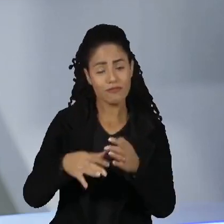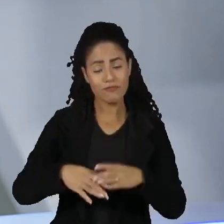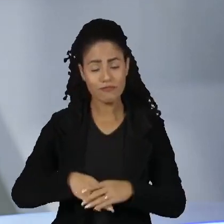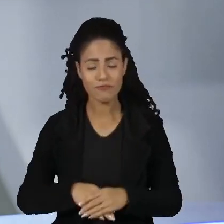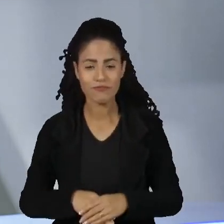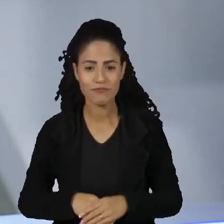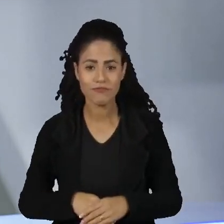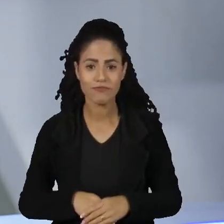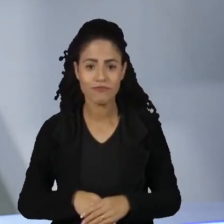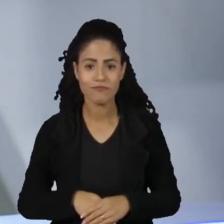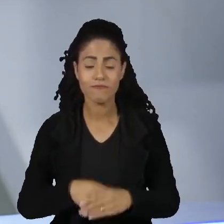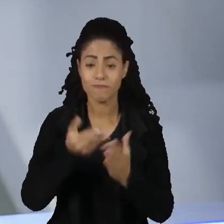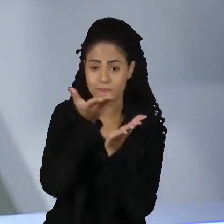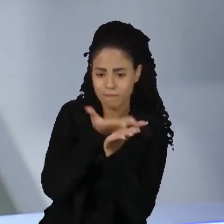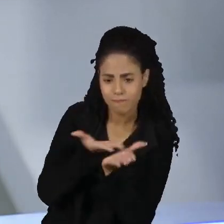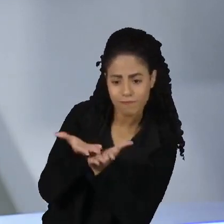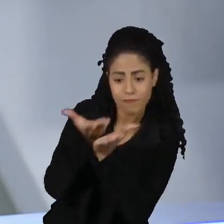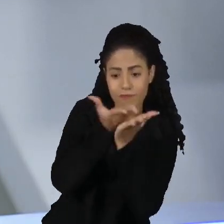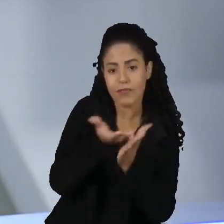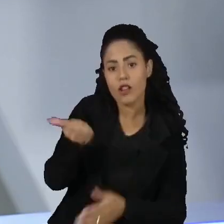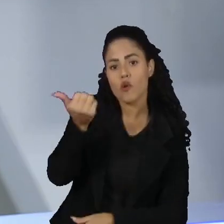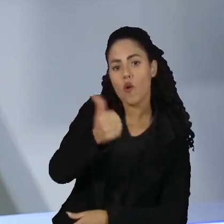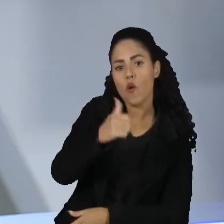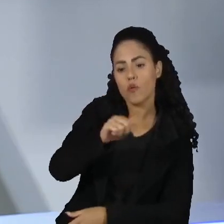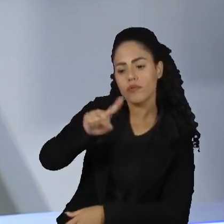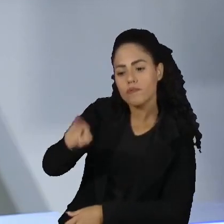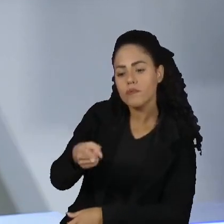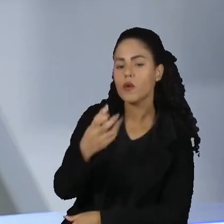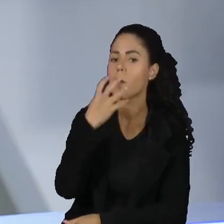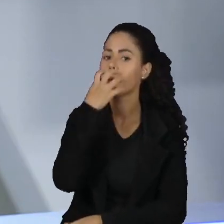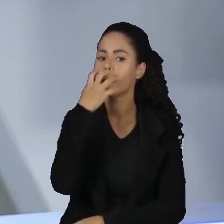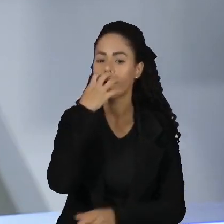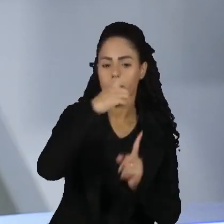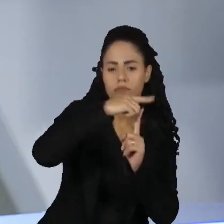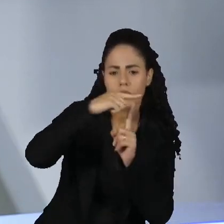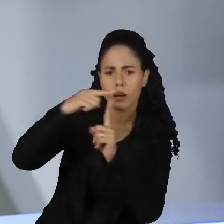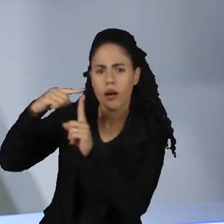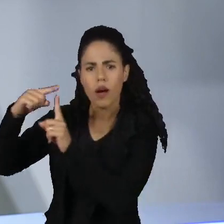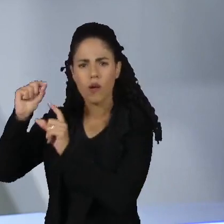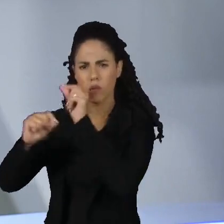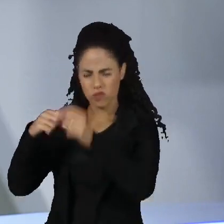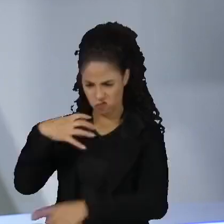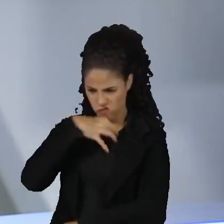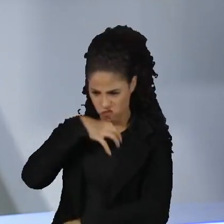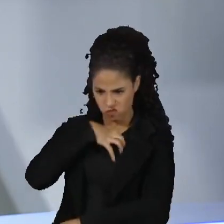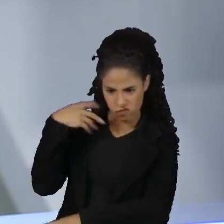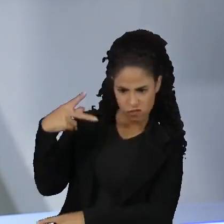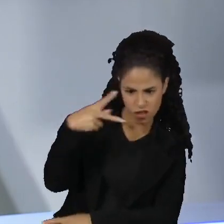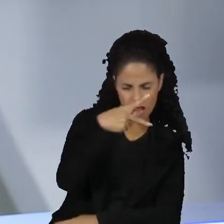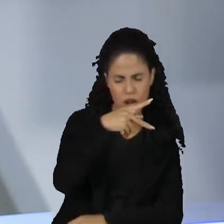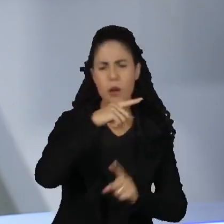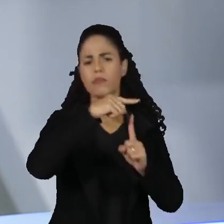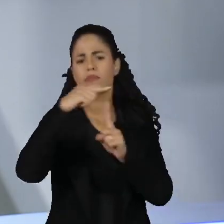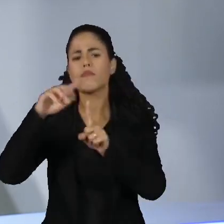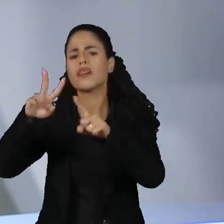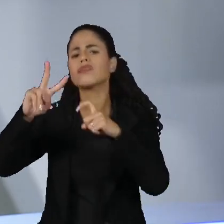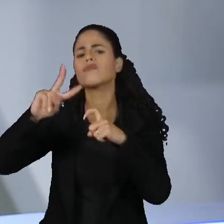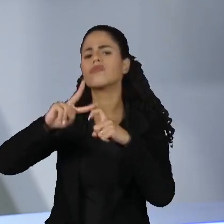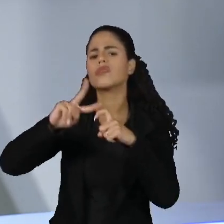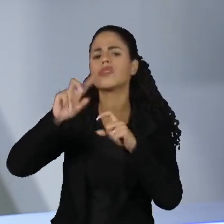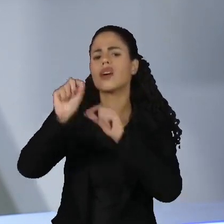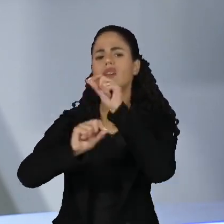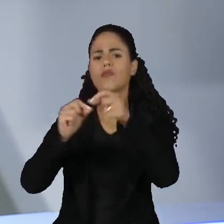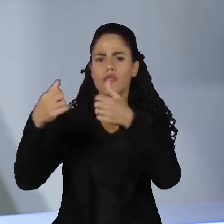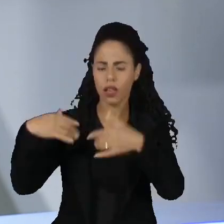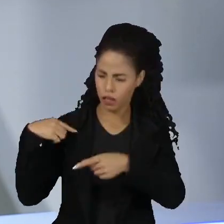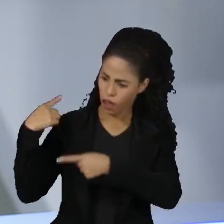Um grande estudo com 11 mil cães traça a personalidade através da raça. Mas os veterinários alertam. A